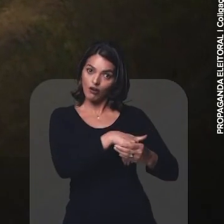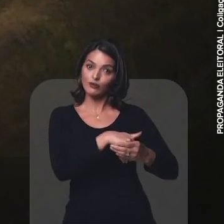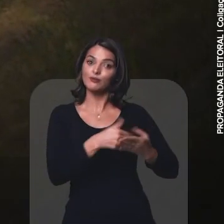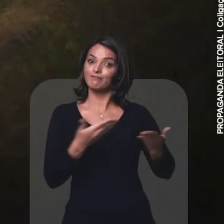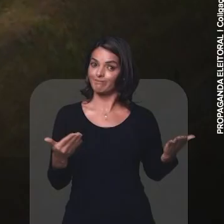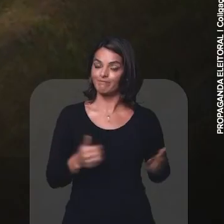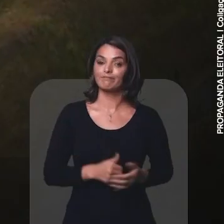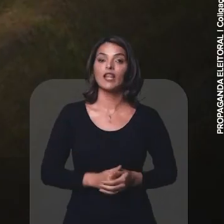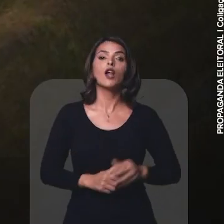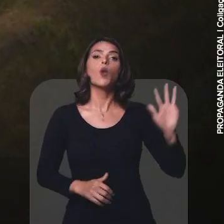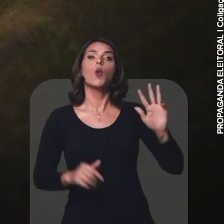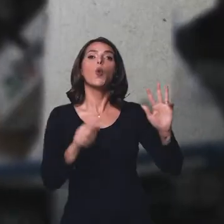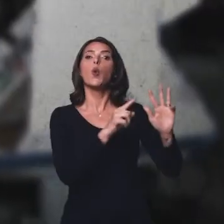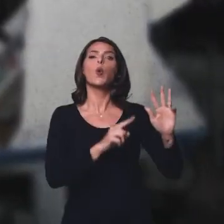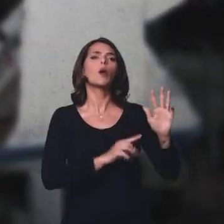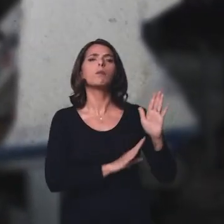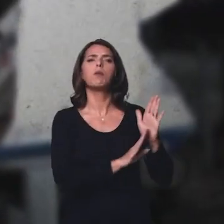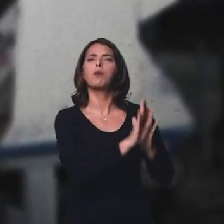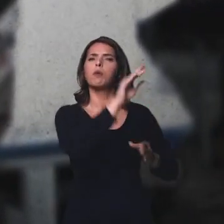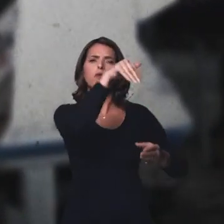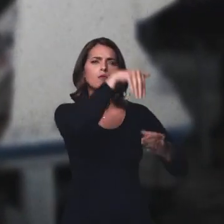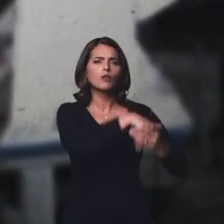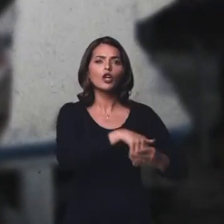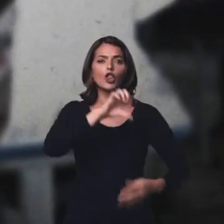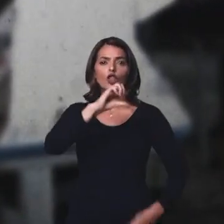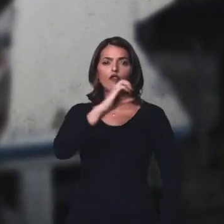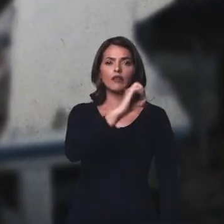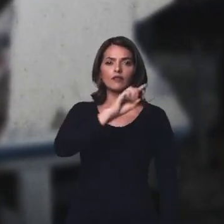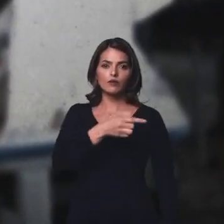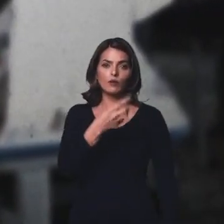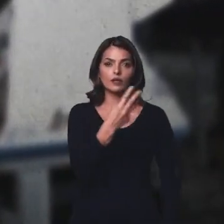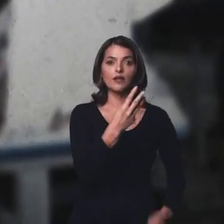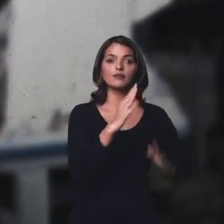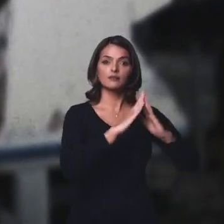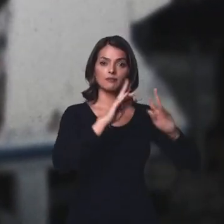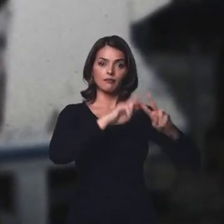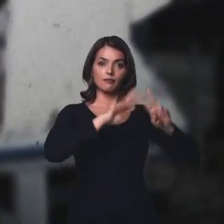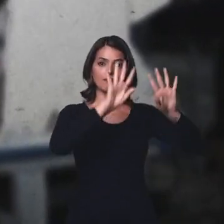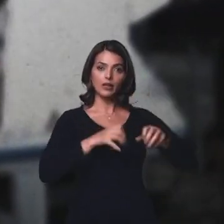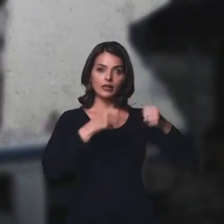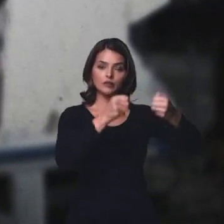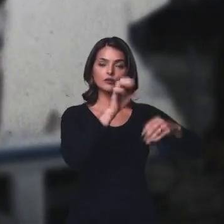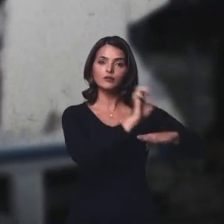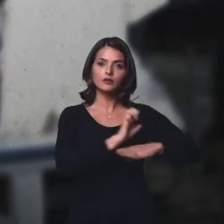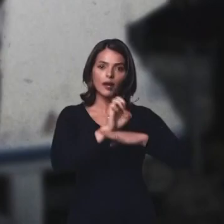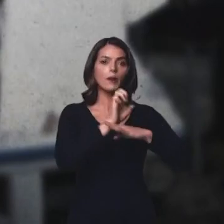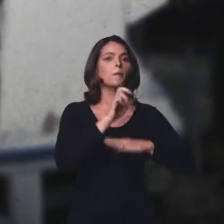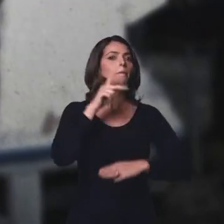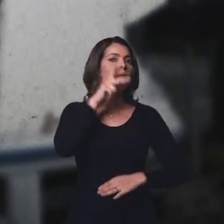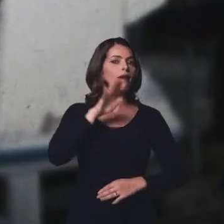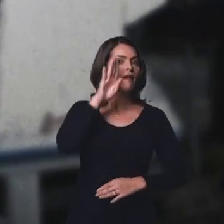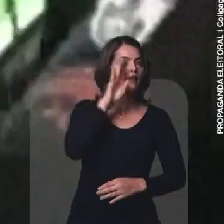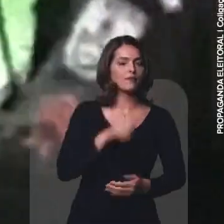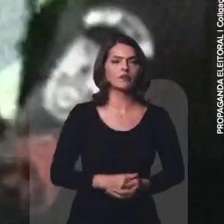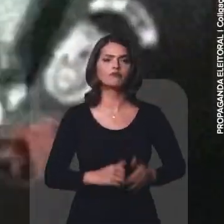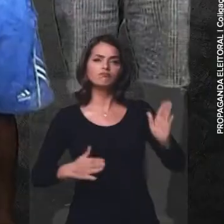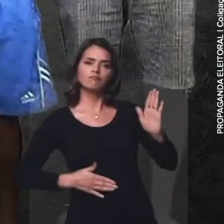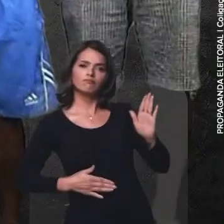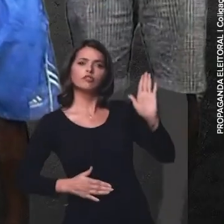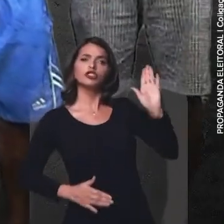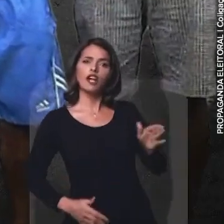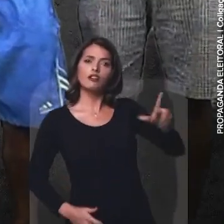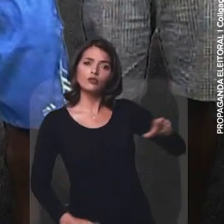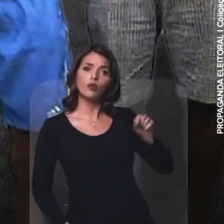% dos votos dos presos. Lula recebe 90,3% dos votos em presídios da Paraíba. Os